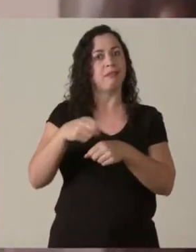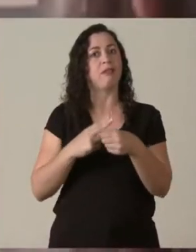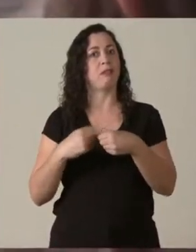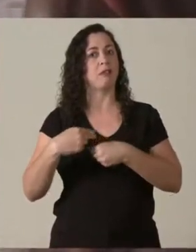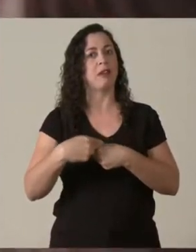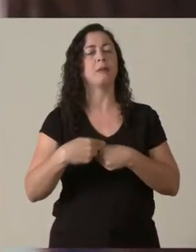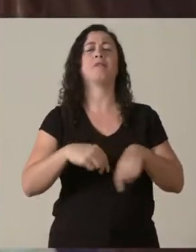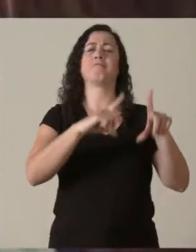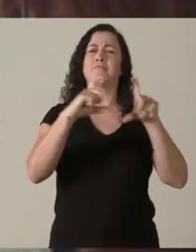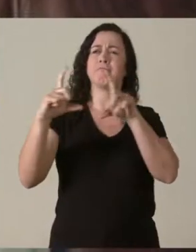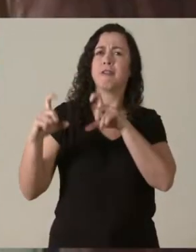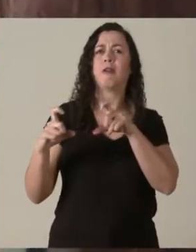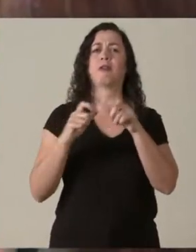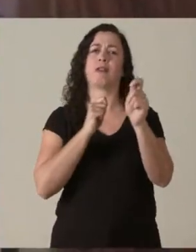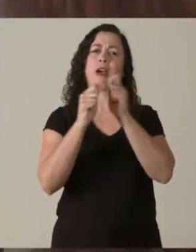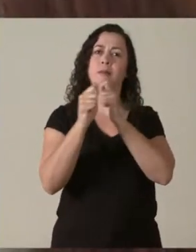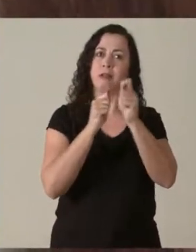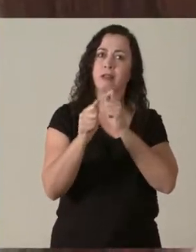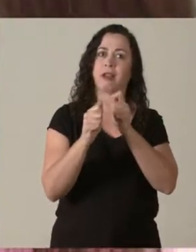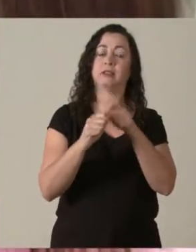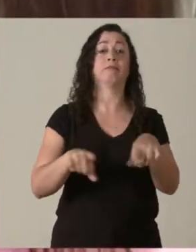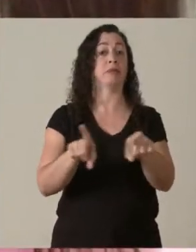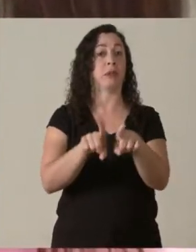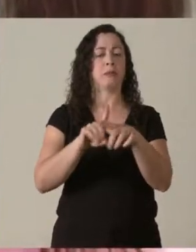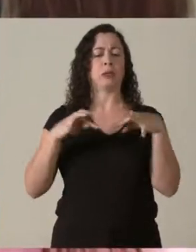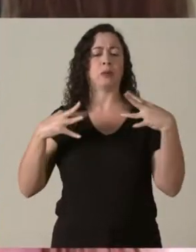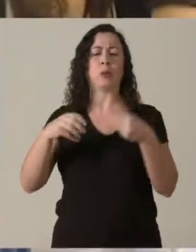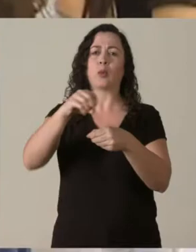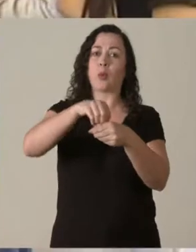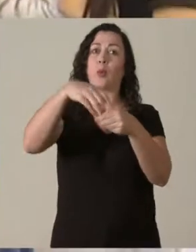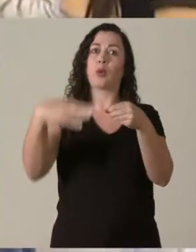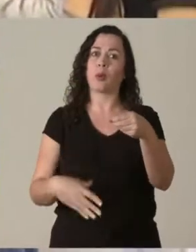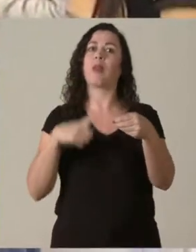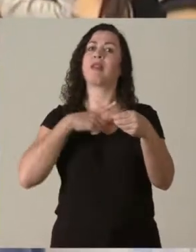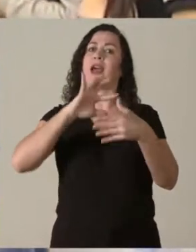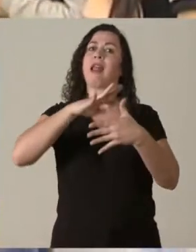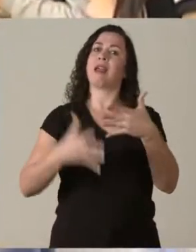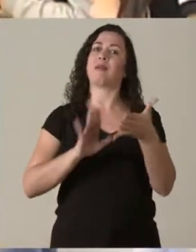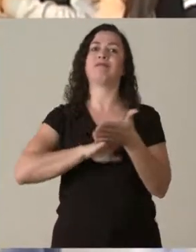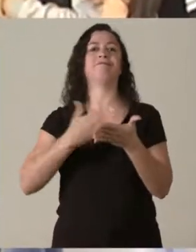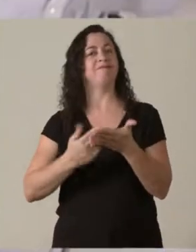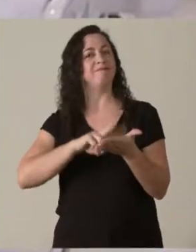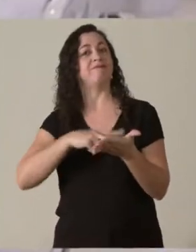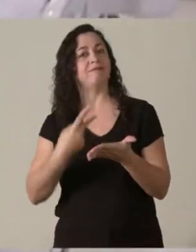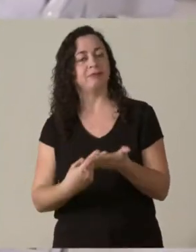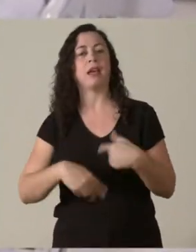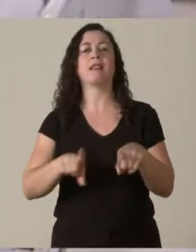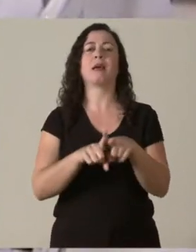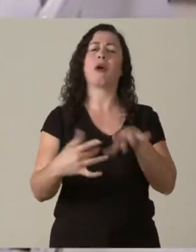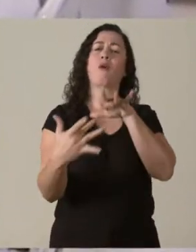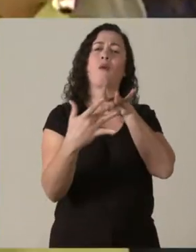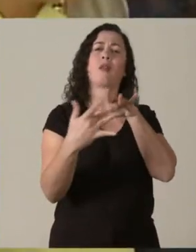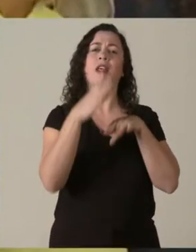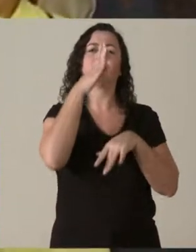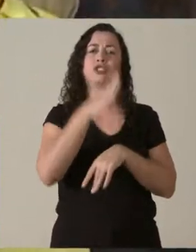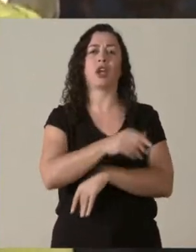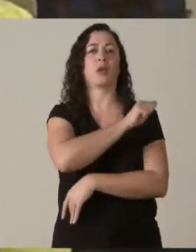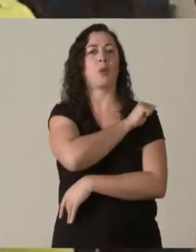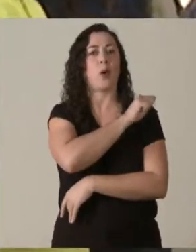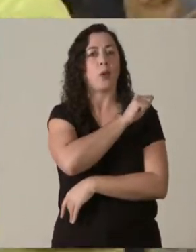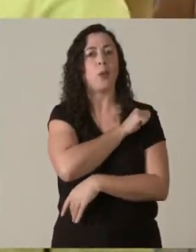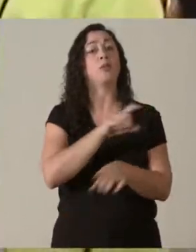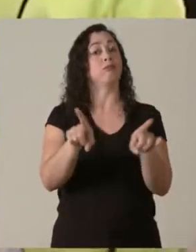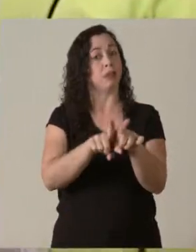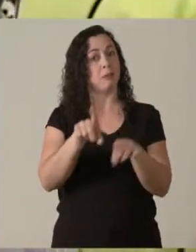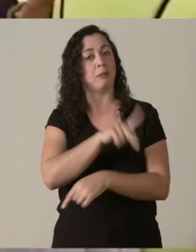fotos e reportagens. Há a tradução do conteúdo em língua brasileira de sinais e canais de contato direto com